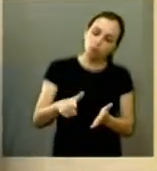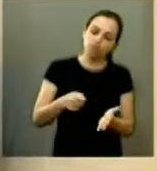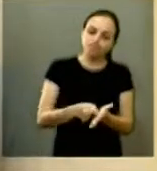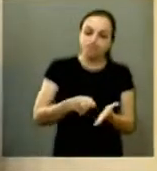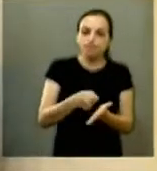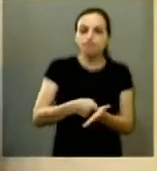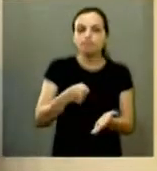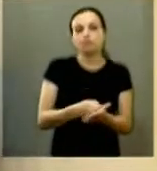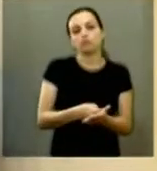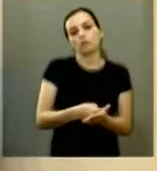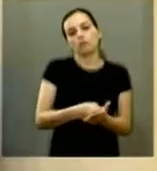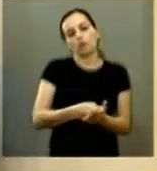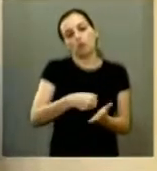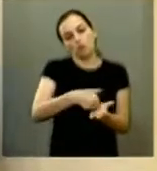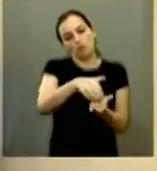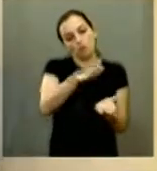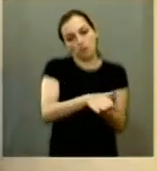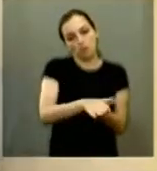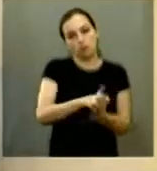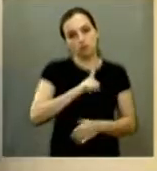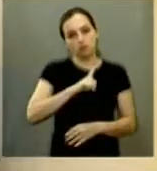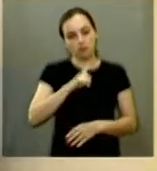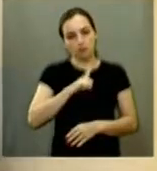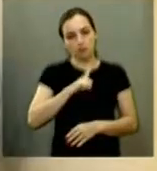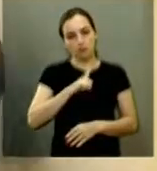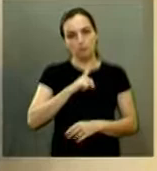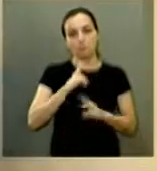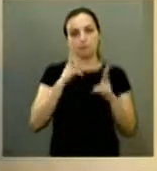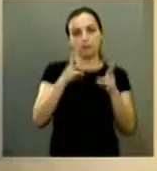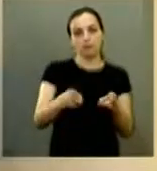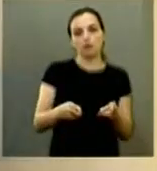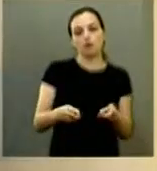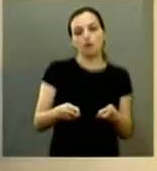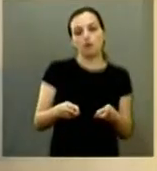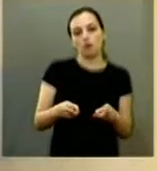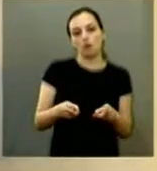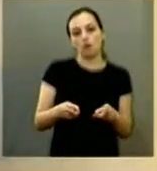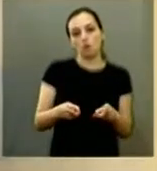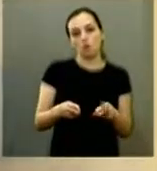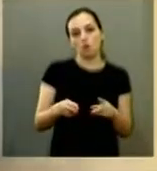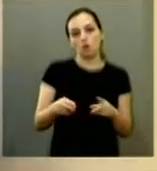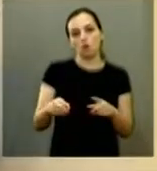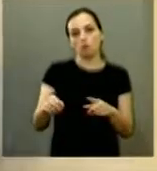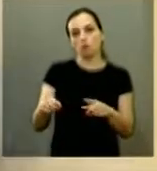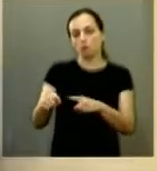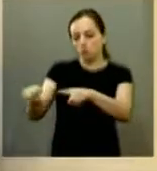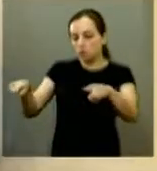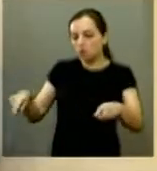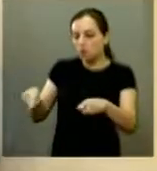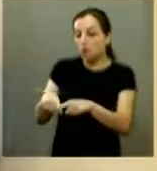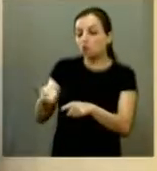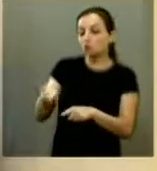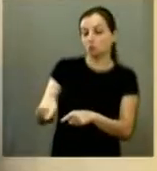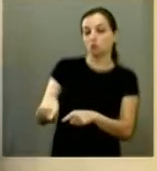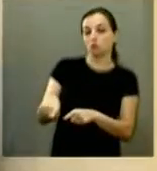ele passa uma pequena multa é o caso do nosso terreno aí quando dobrou